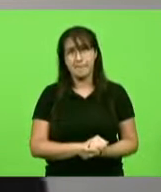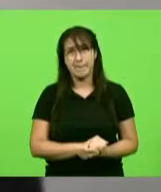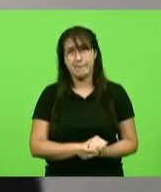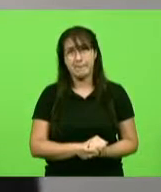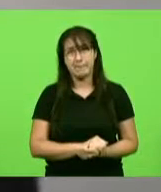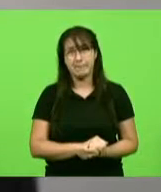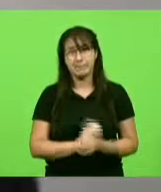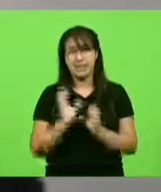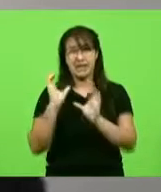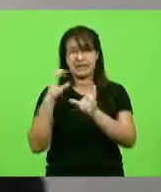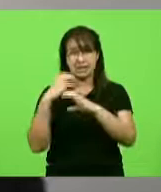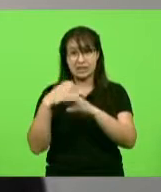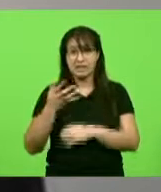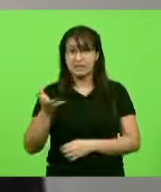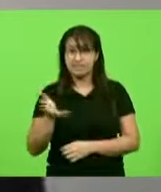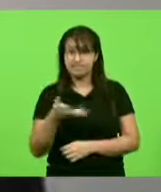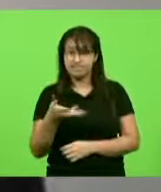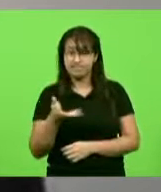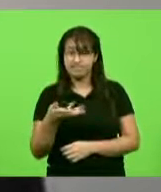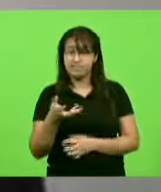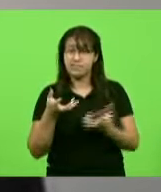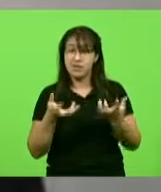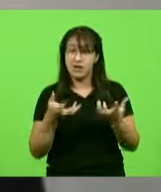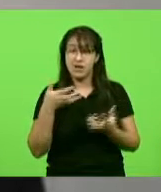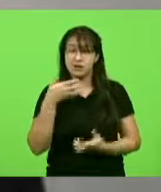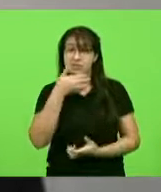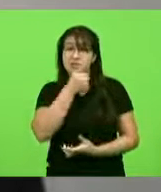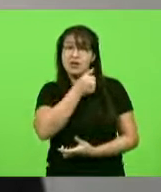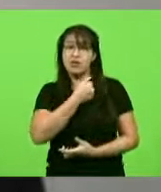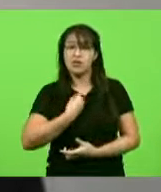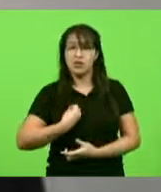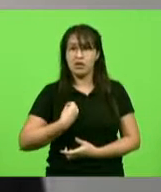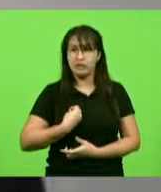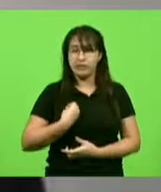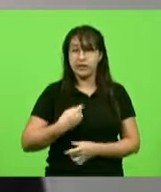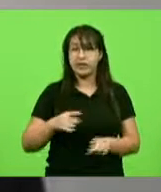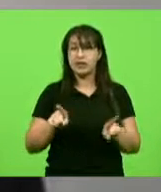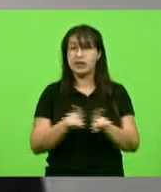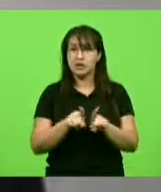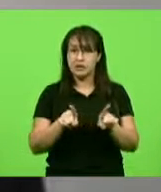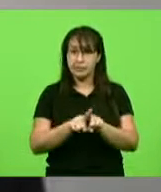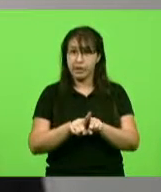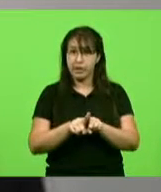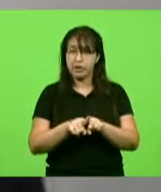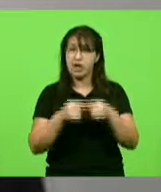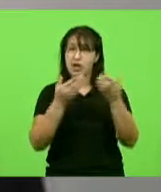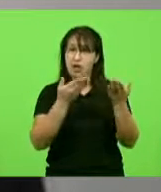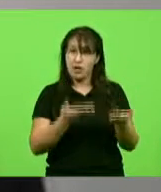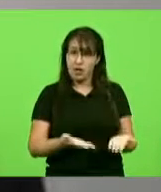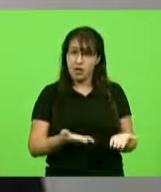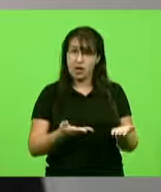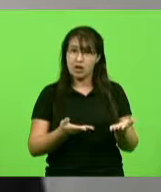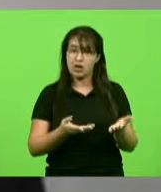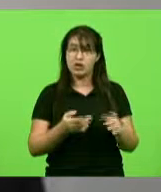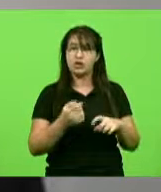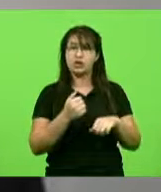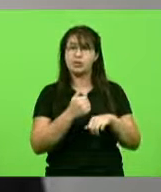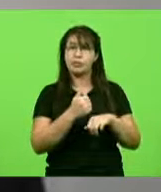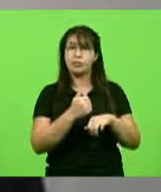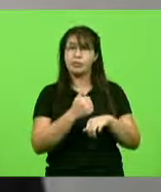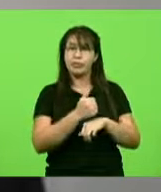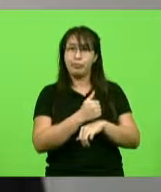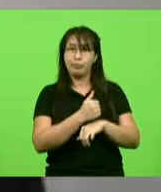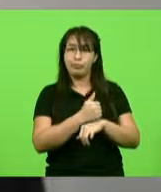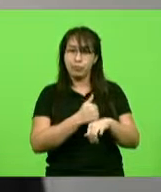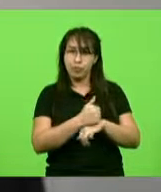salvar vidas, assim como os profissionais da saúde. Aqui nós queremos